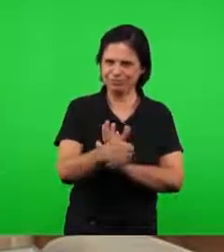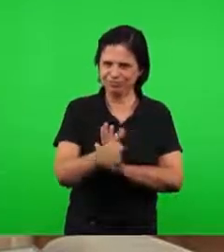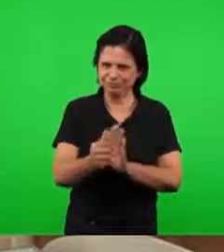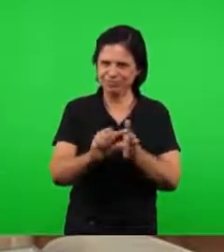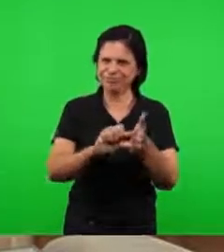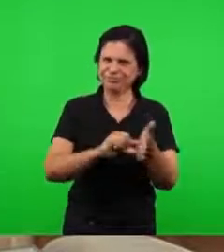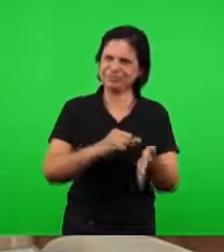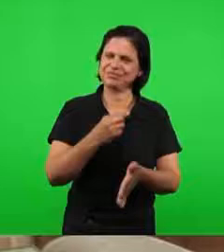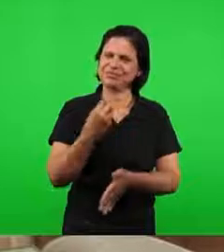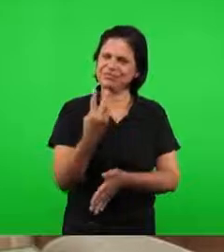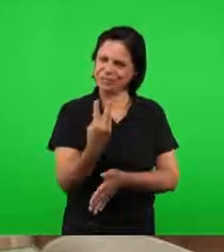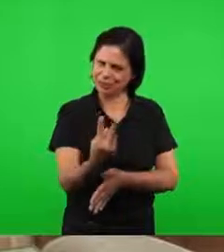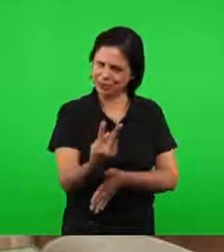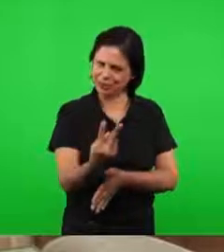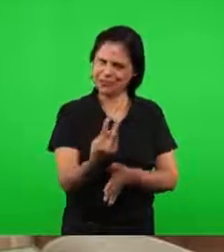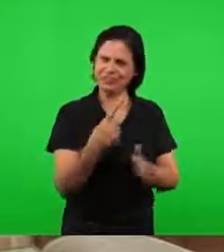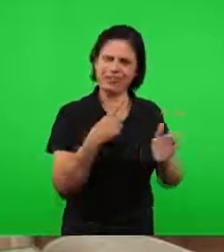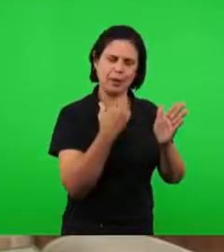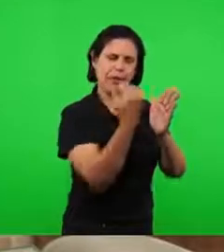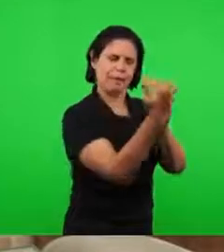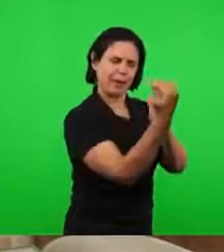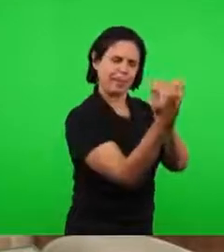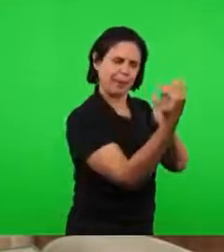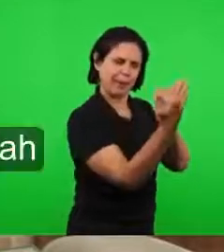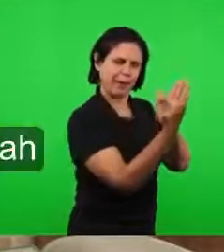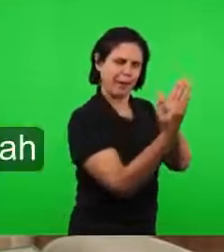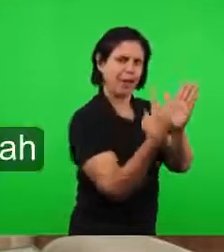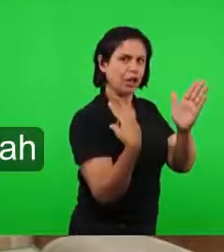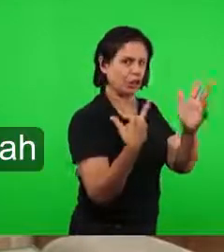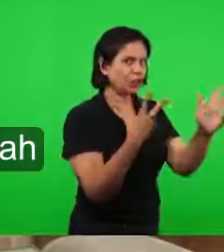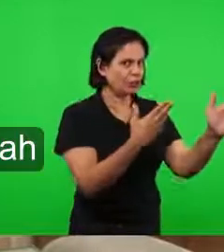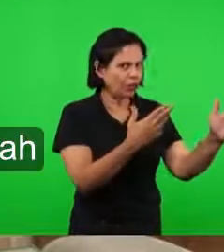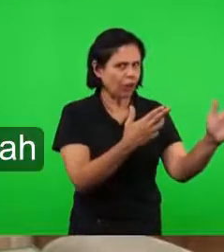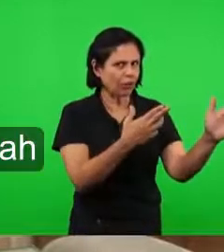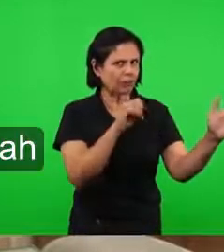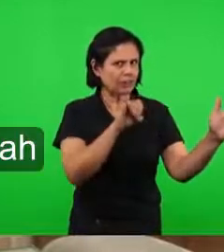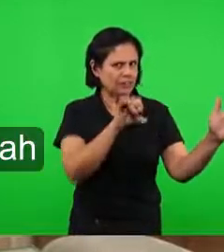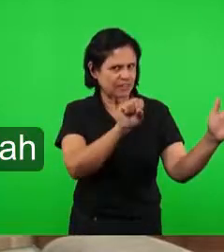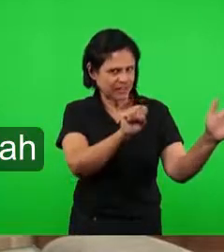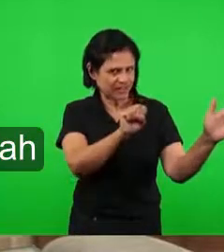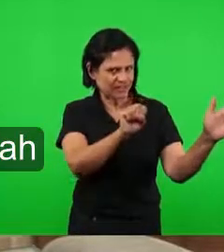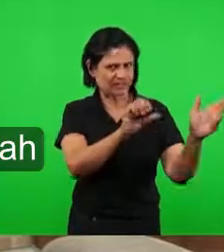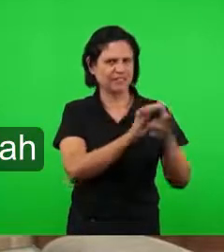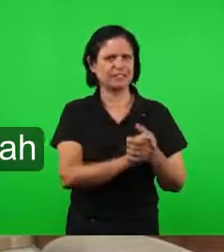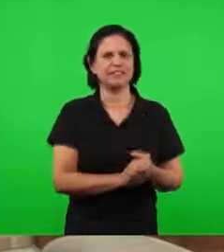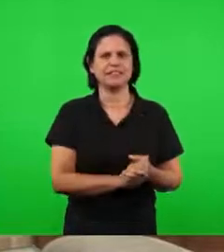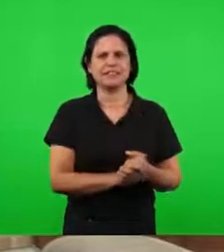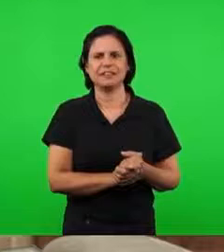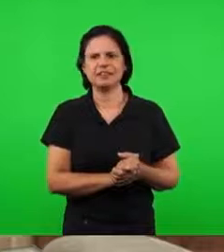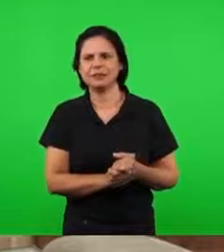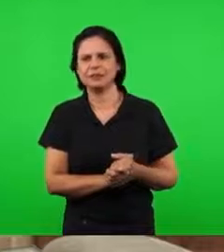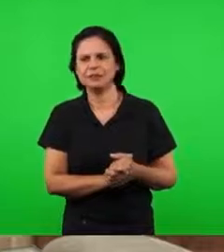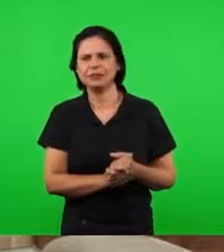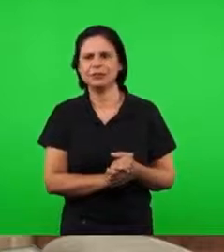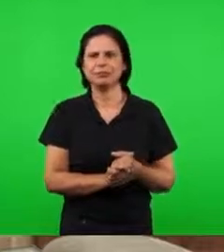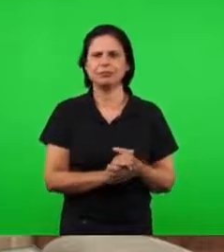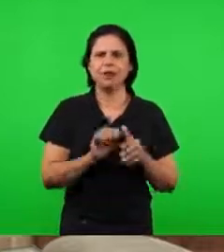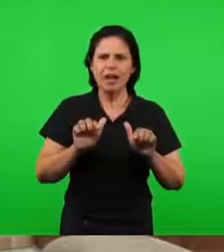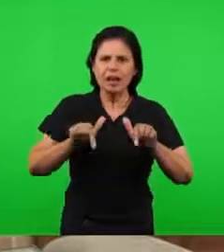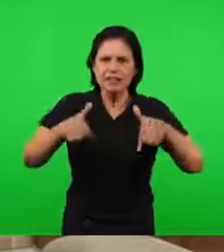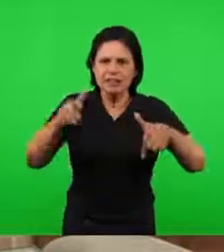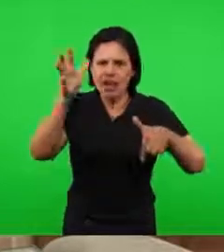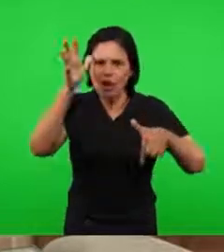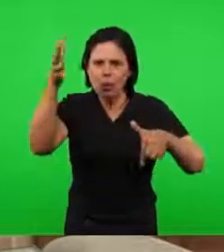2, sequencialmente, nós estamos aqui seguindo sequencialmente a expressão do profeta Isaías. O Espírito de Conselho